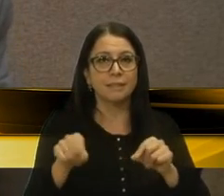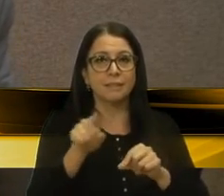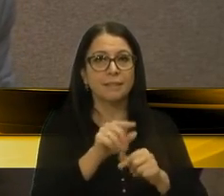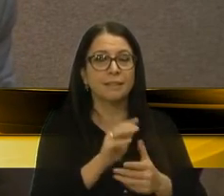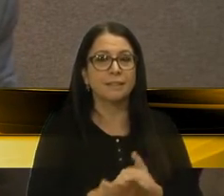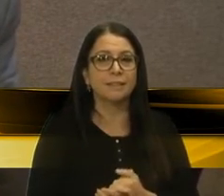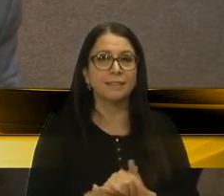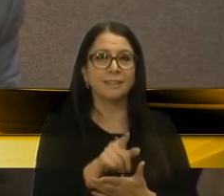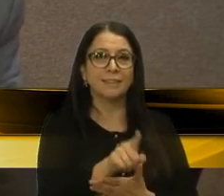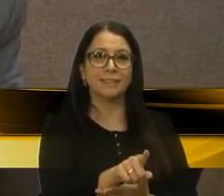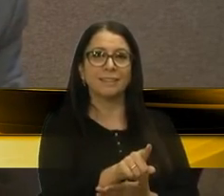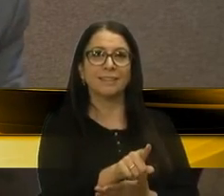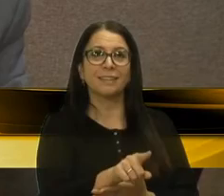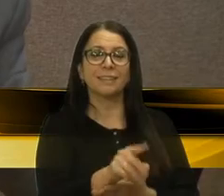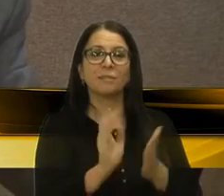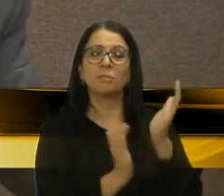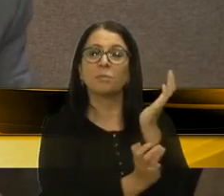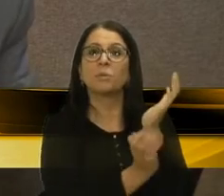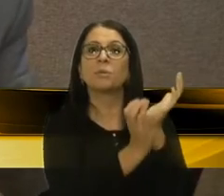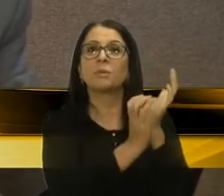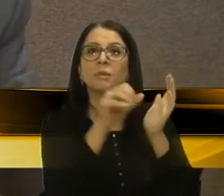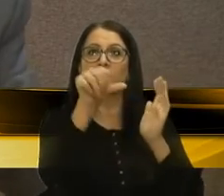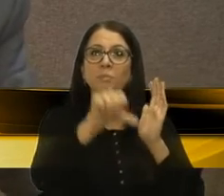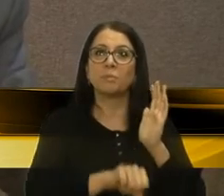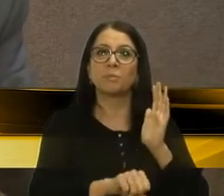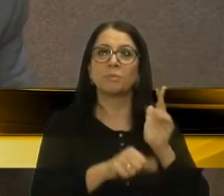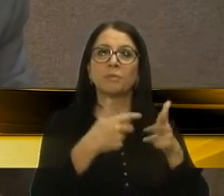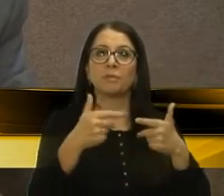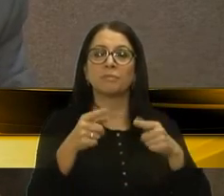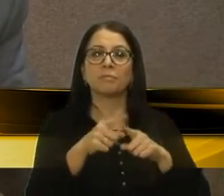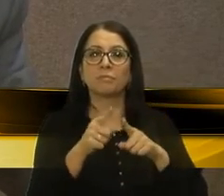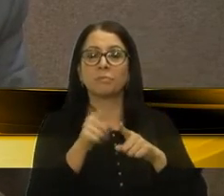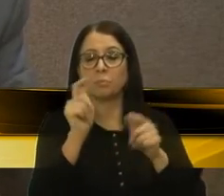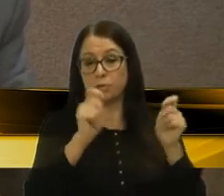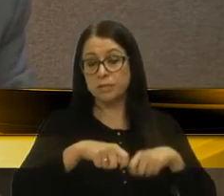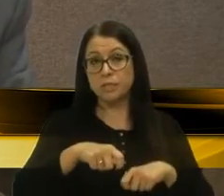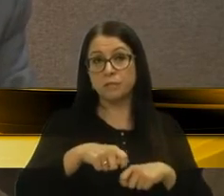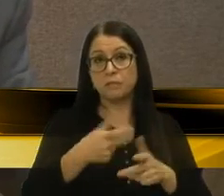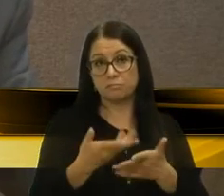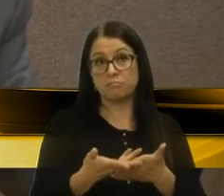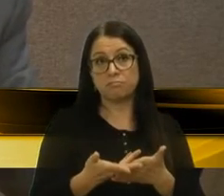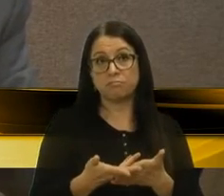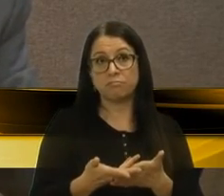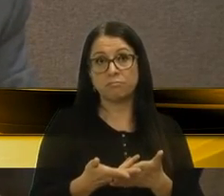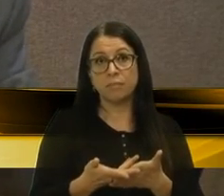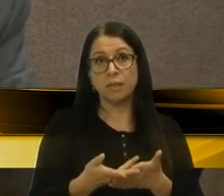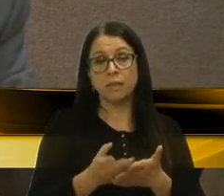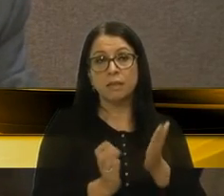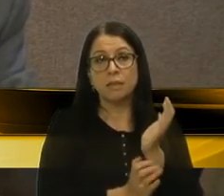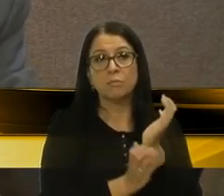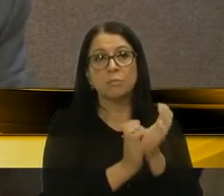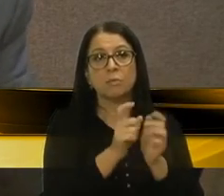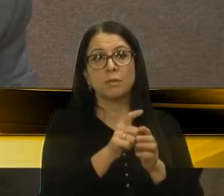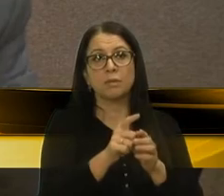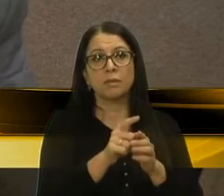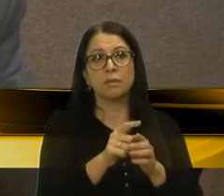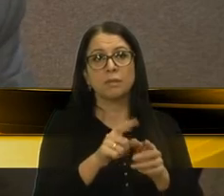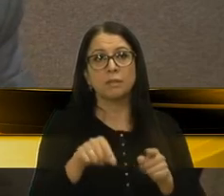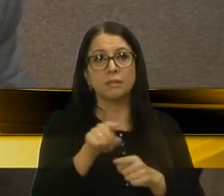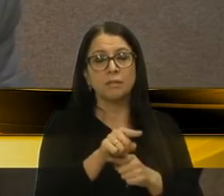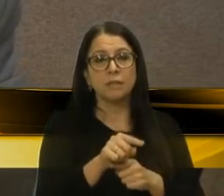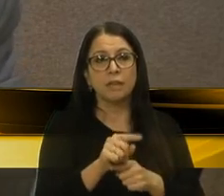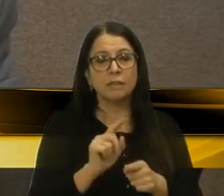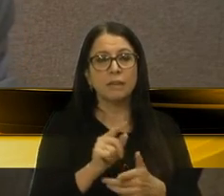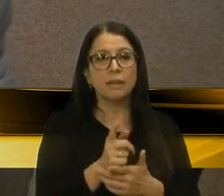legislação feita por burocratas da pior espécie possível desses burocrata ao quadrado, ao